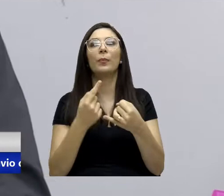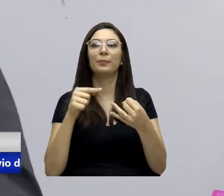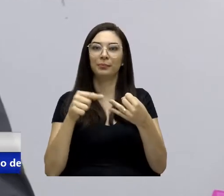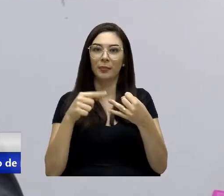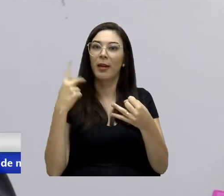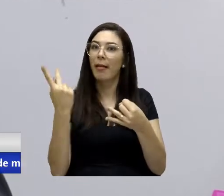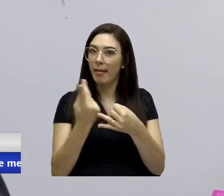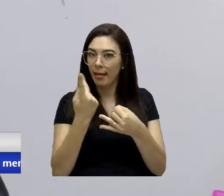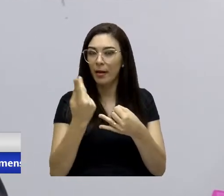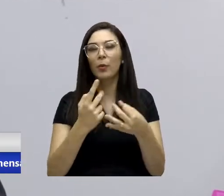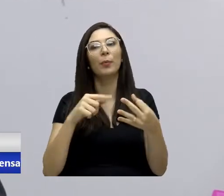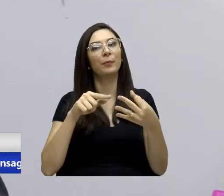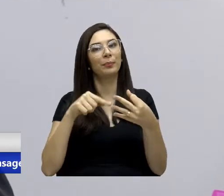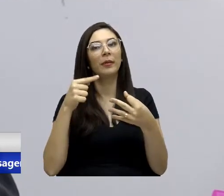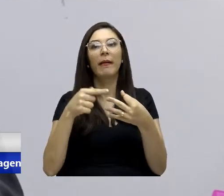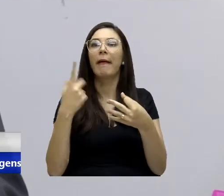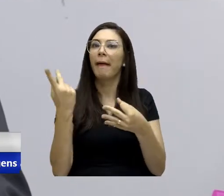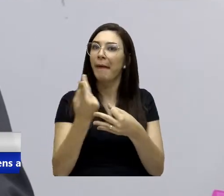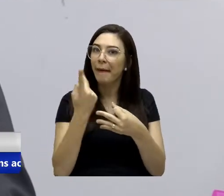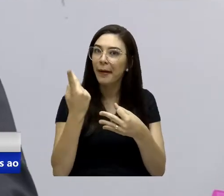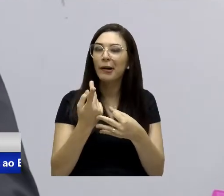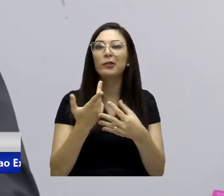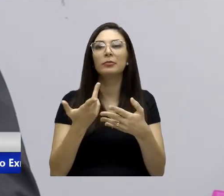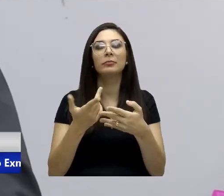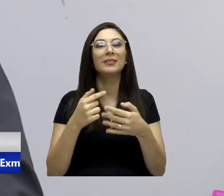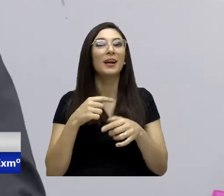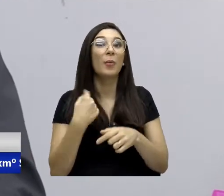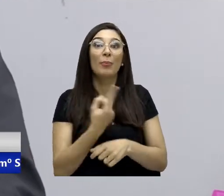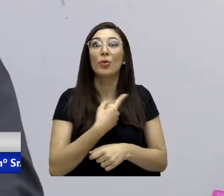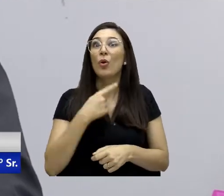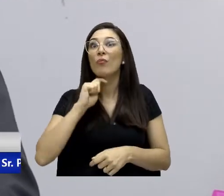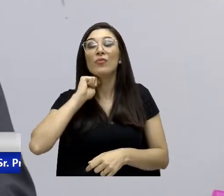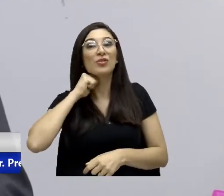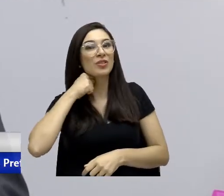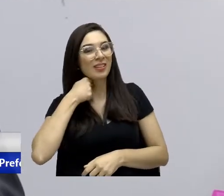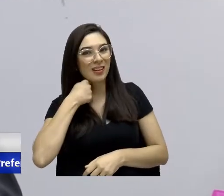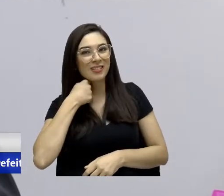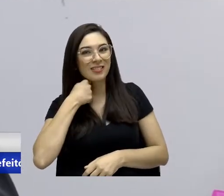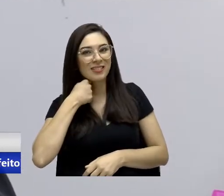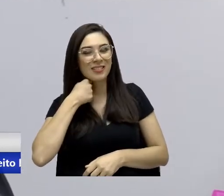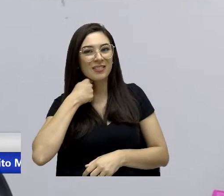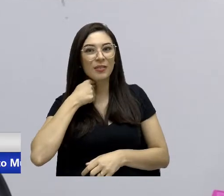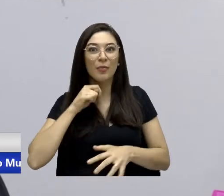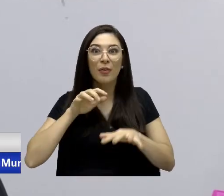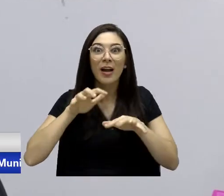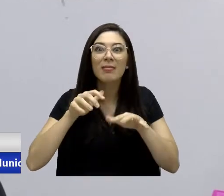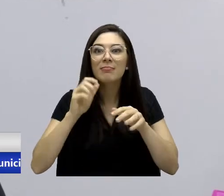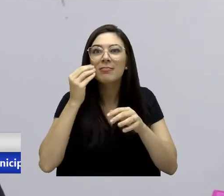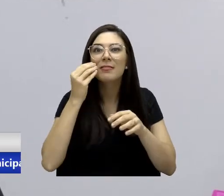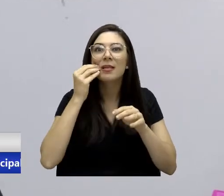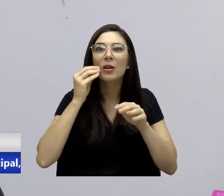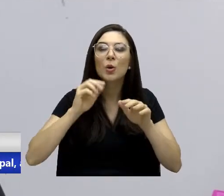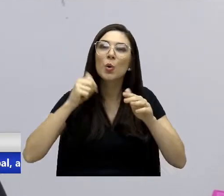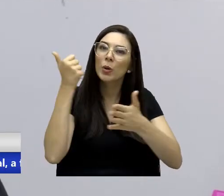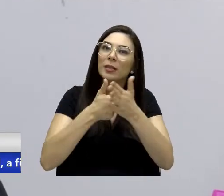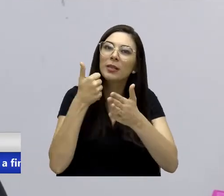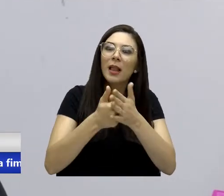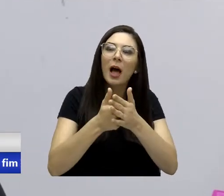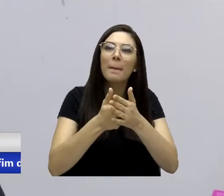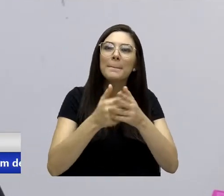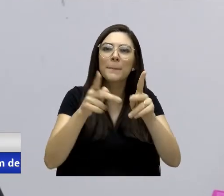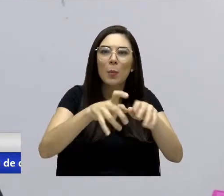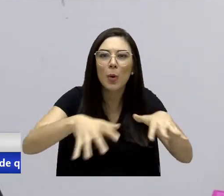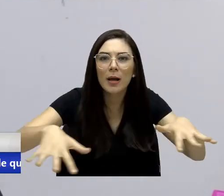fiscaliza e vai em cima defender a população, aí